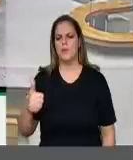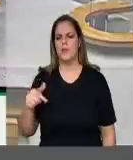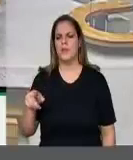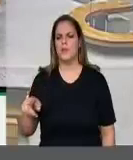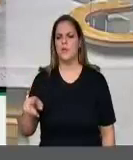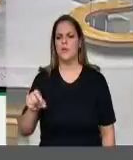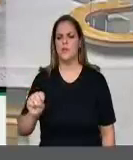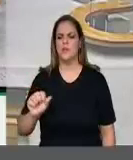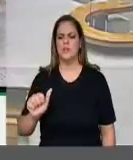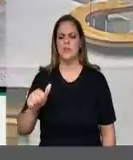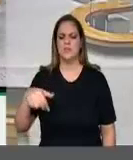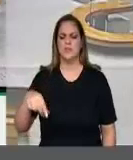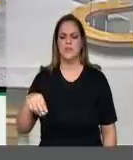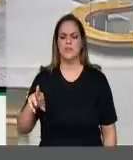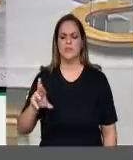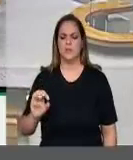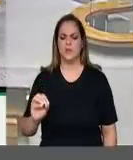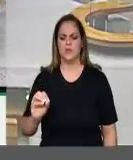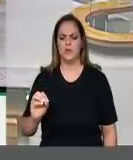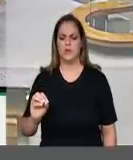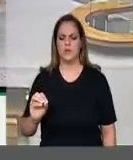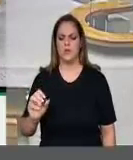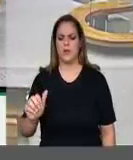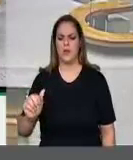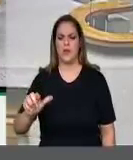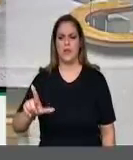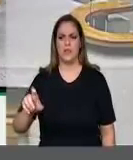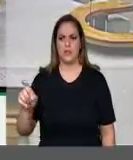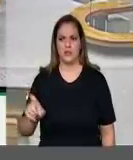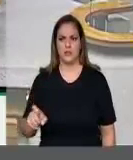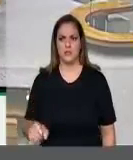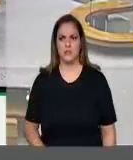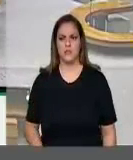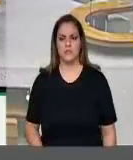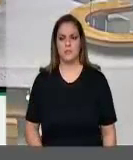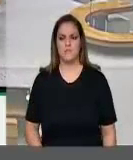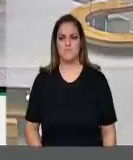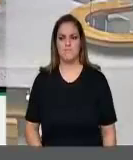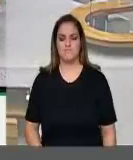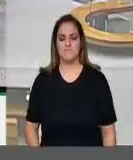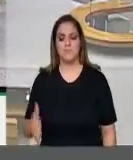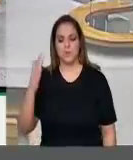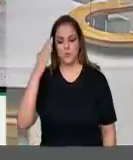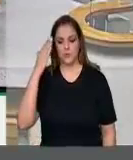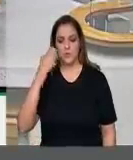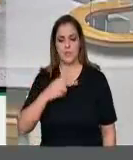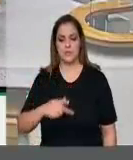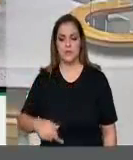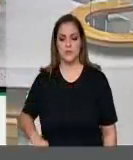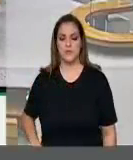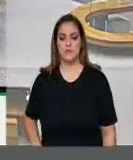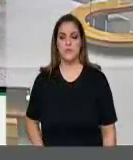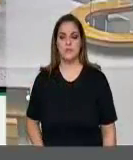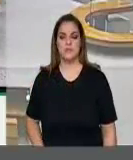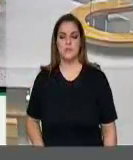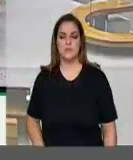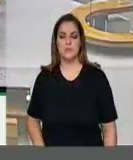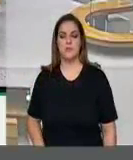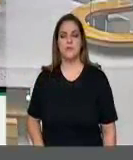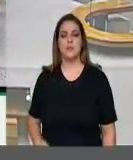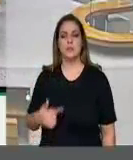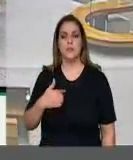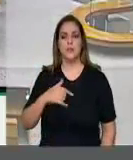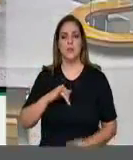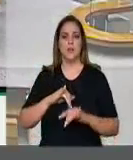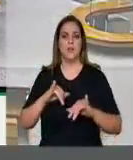Muito obrigado, senhor presidente. Quero fazer um registro, senhor presidente, do movimento dos caminhoneiros em todo o país,